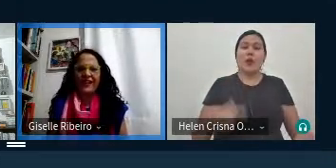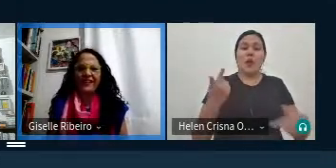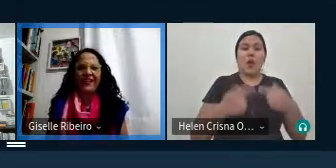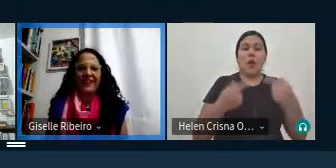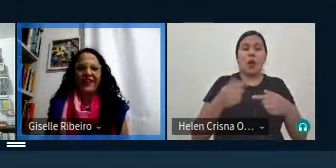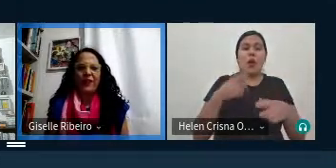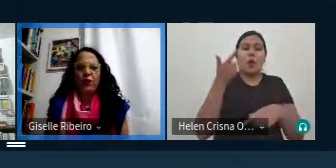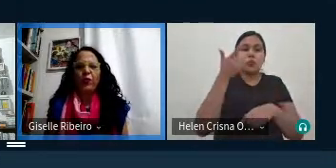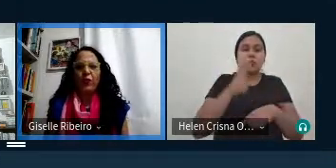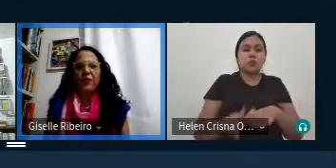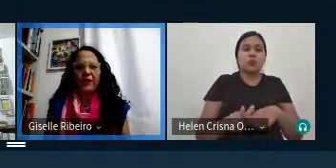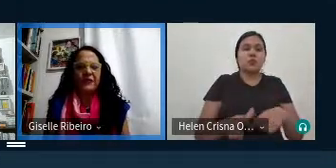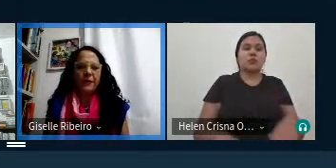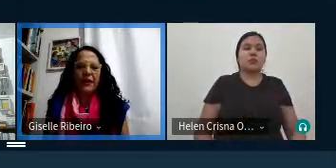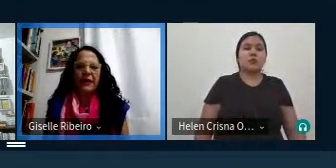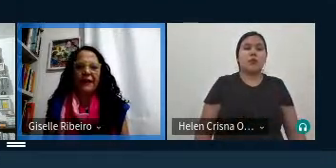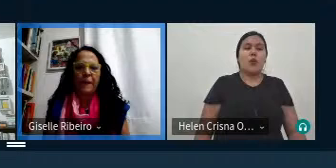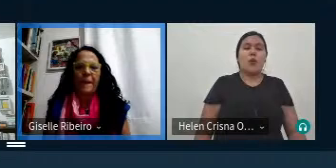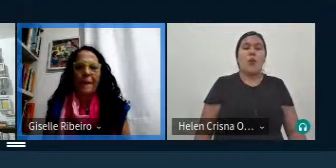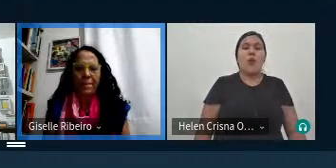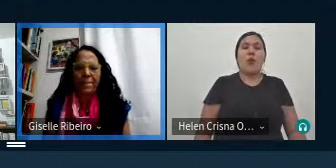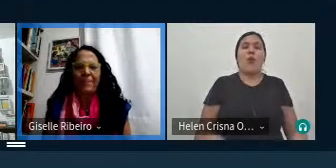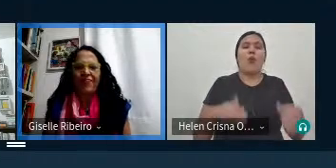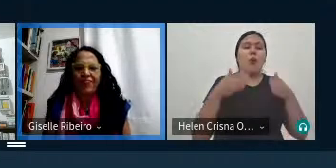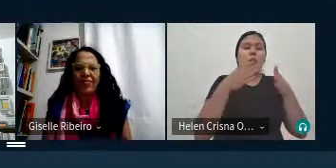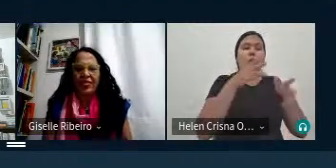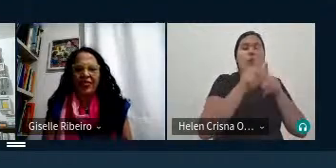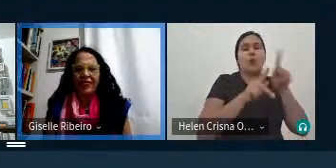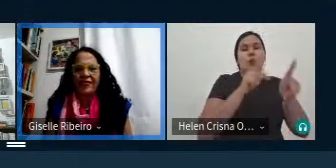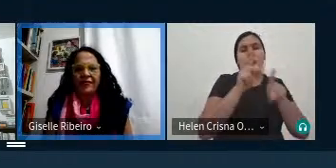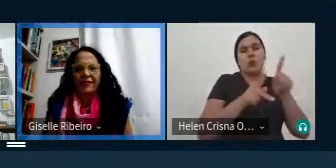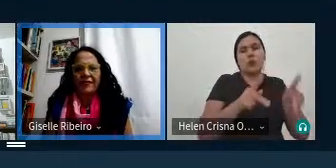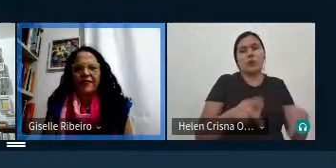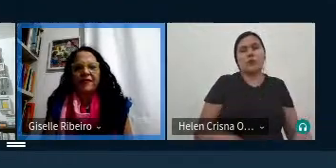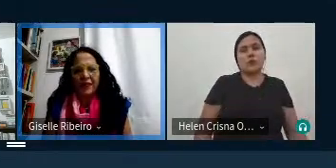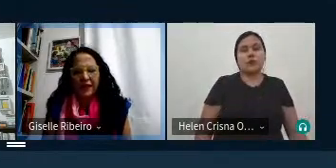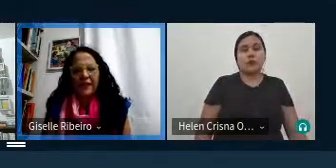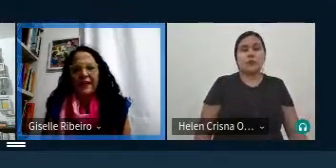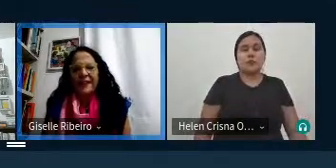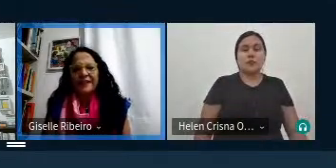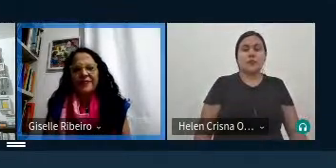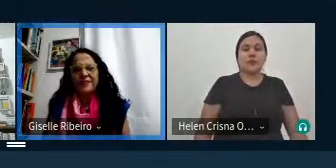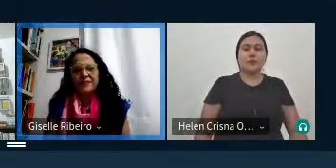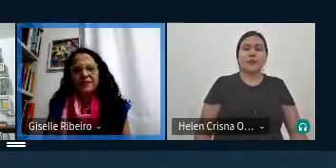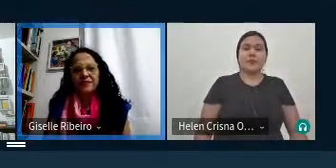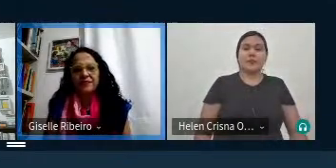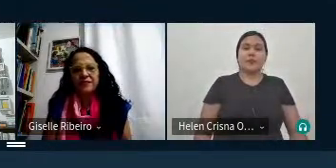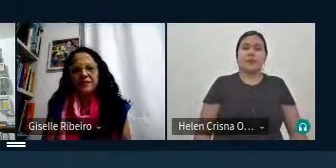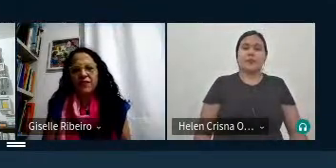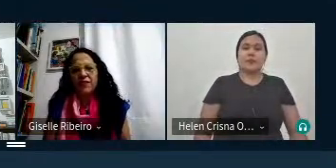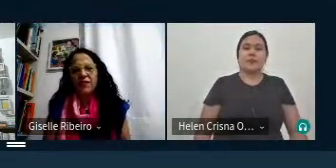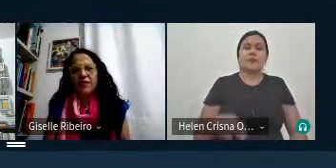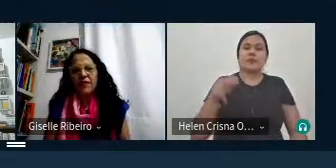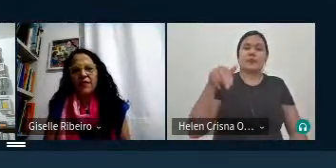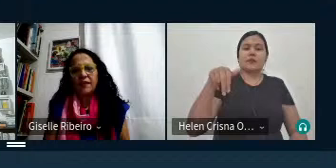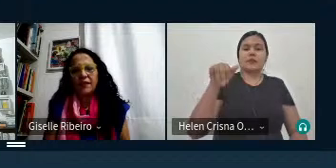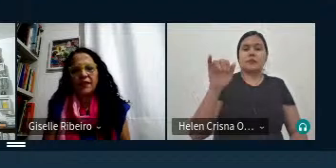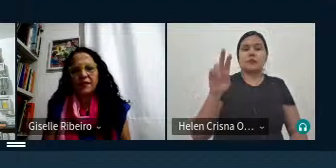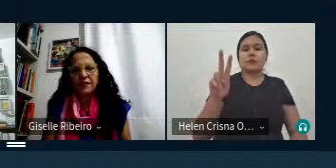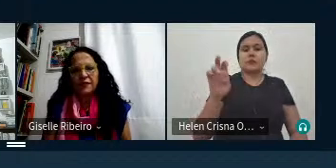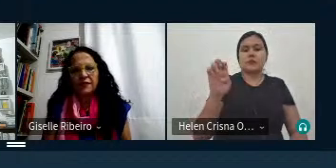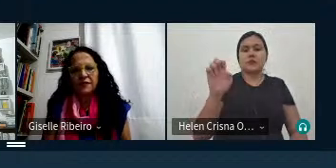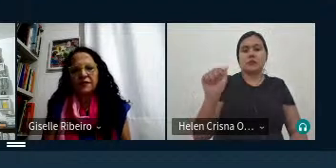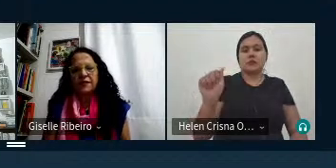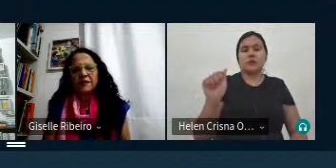alcançando né o público isso é bem legal o retorno né e a Níneva Barreiros ainda